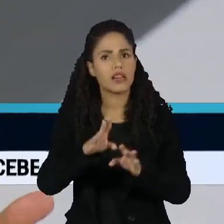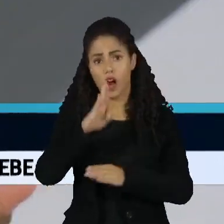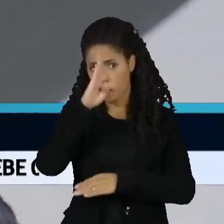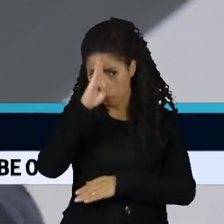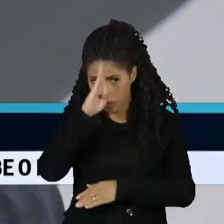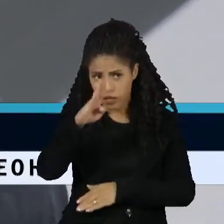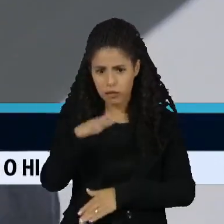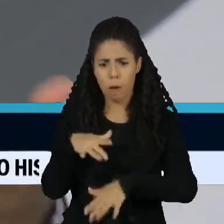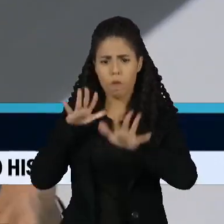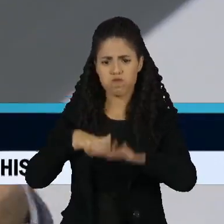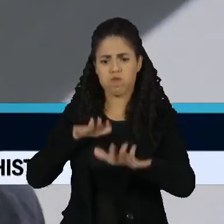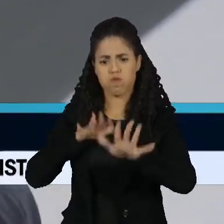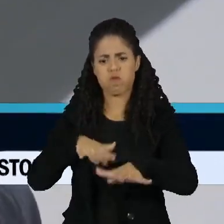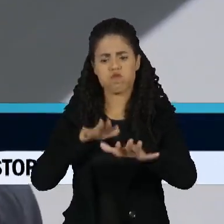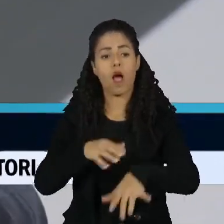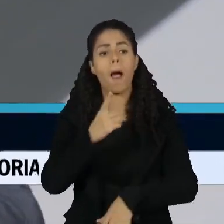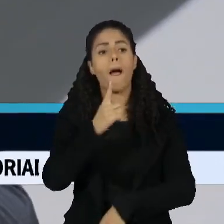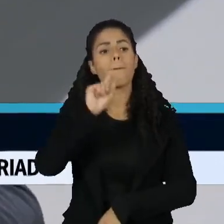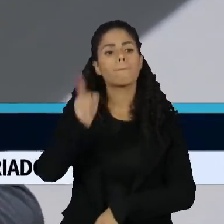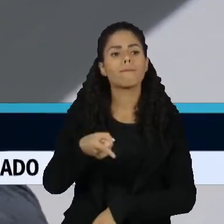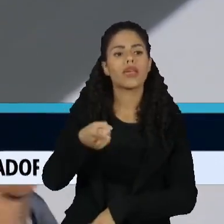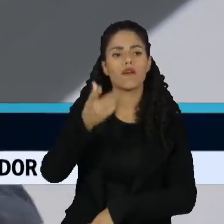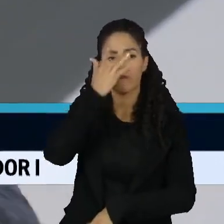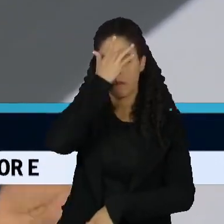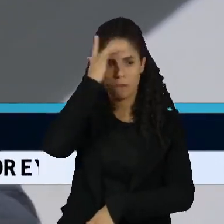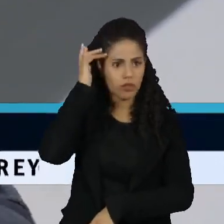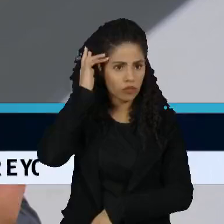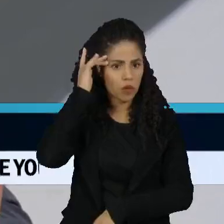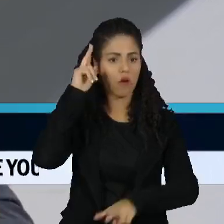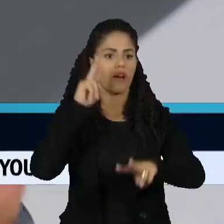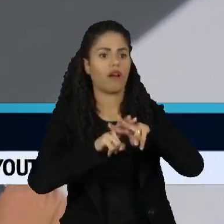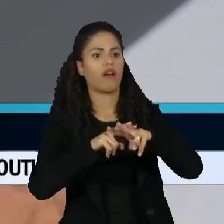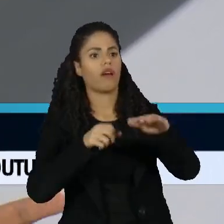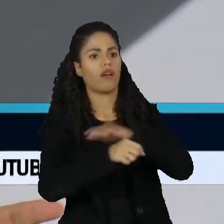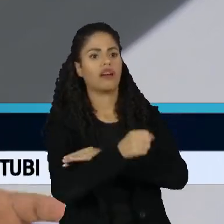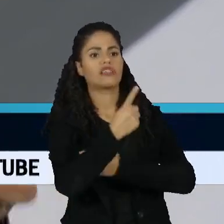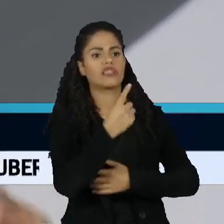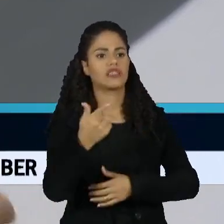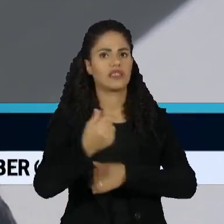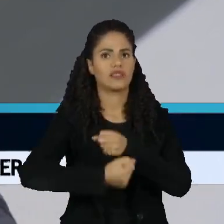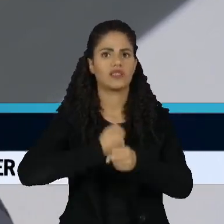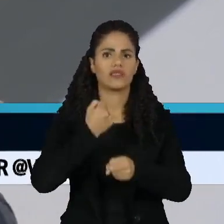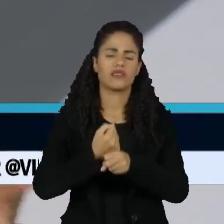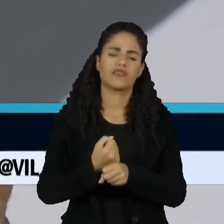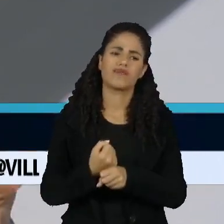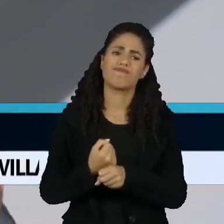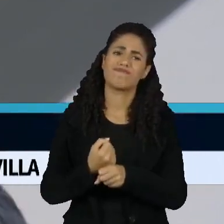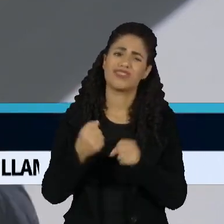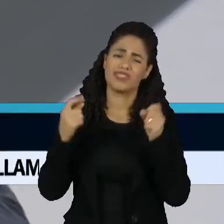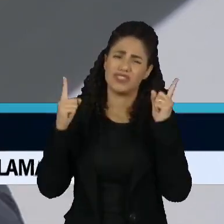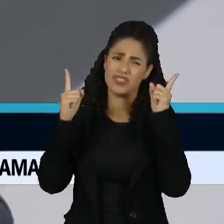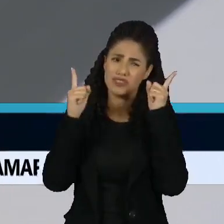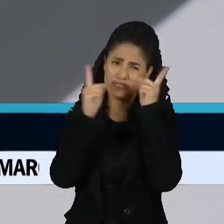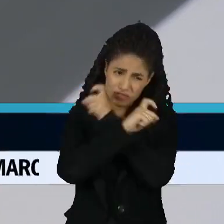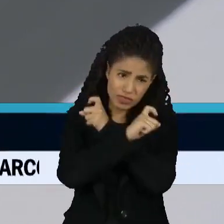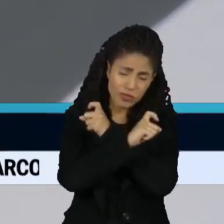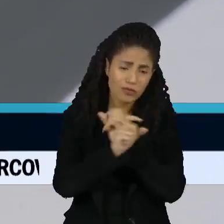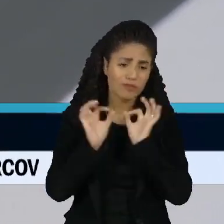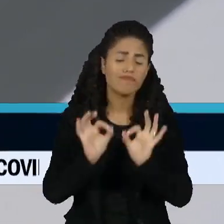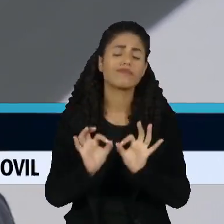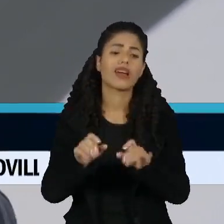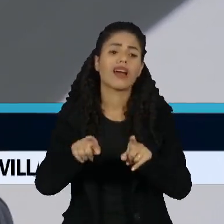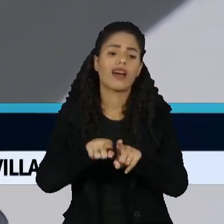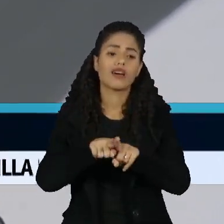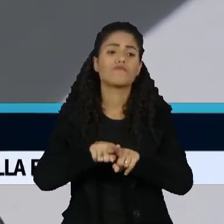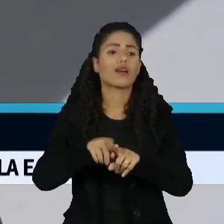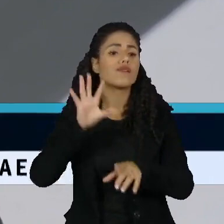multidão. Olha, mil pessoas serem condenadas a 17 anos, na média, é uma dificuldade terrível, um exercício terrível para